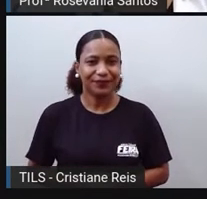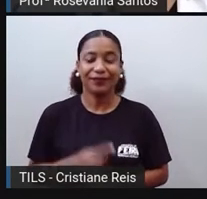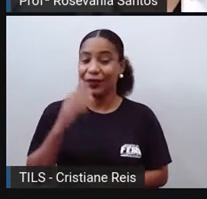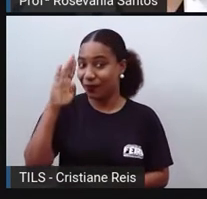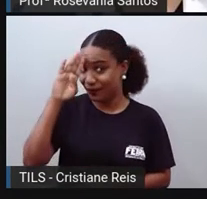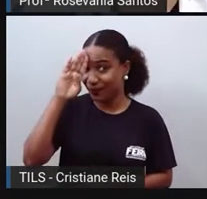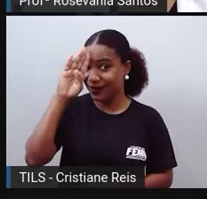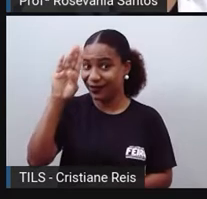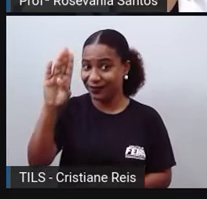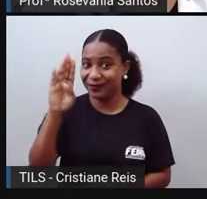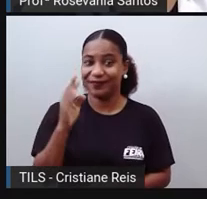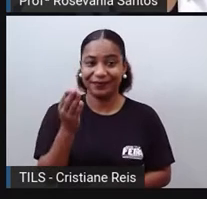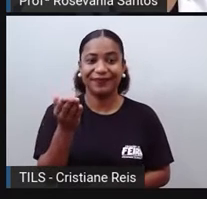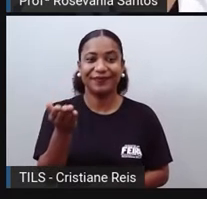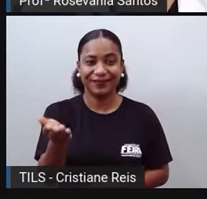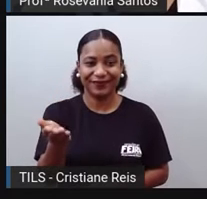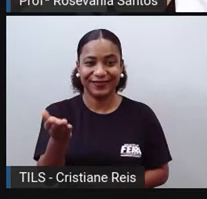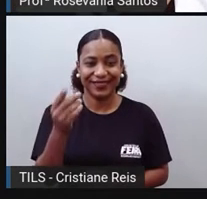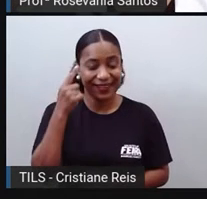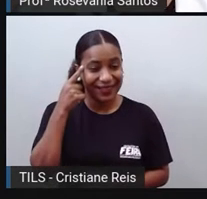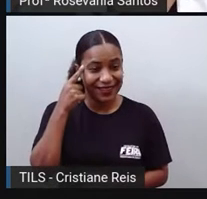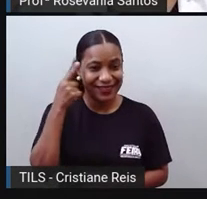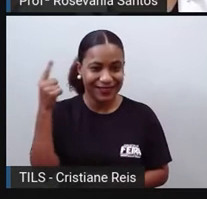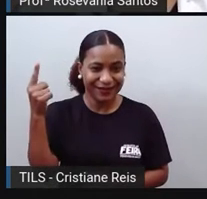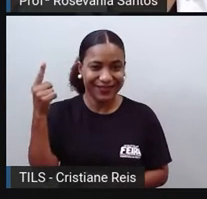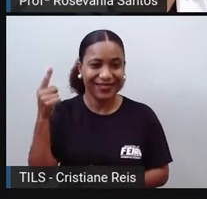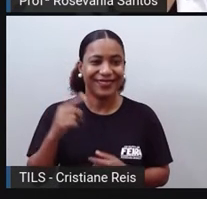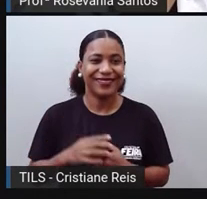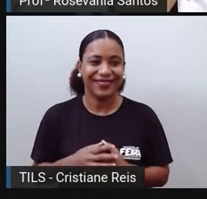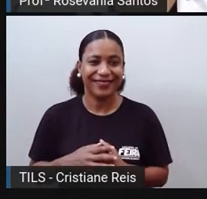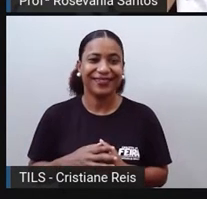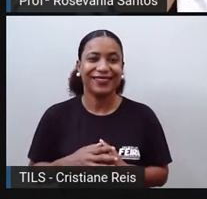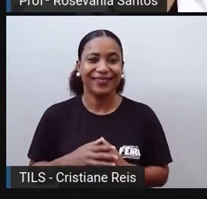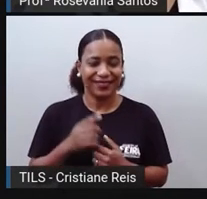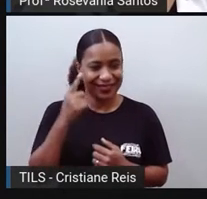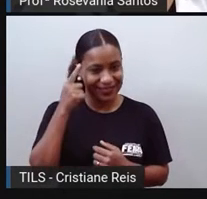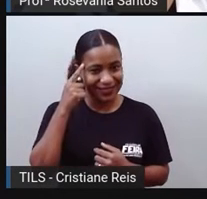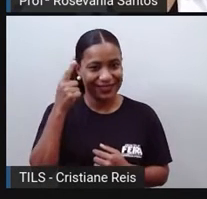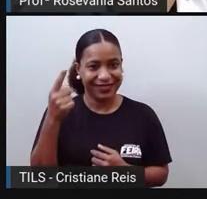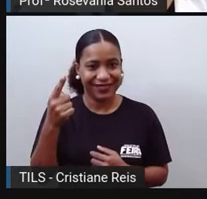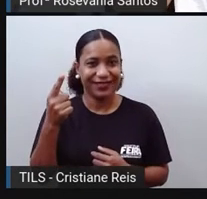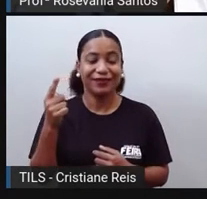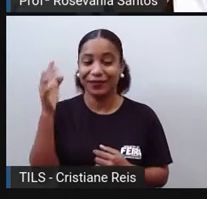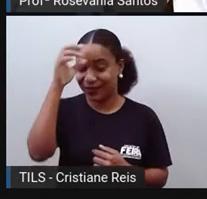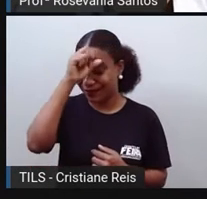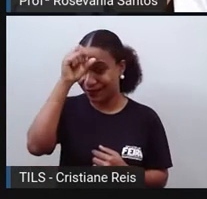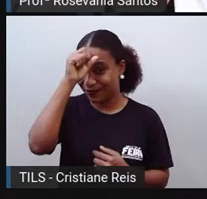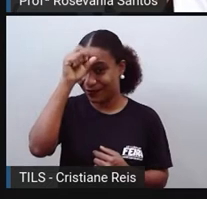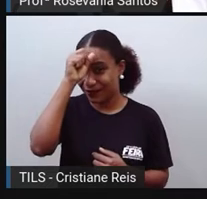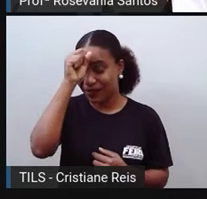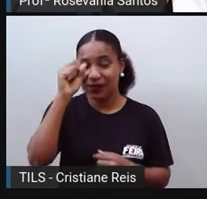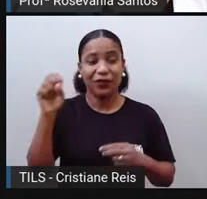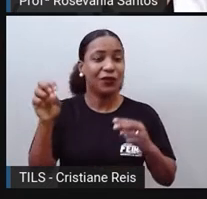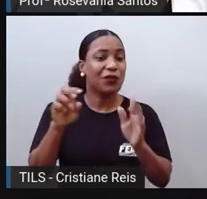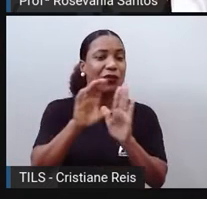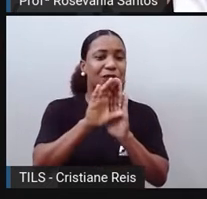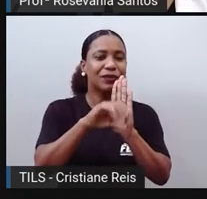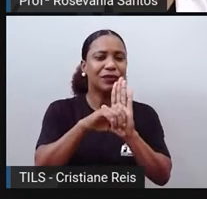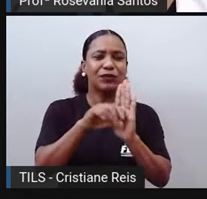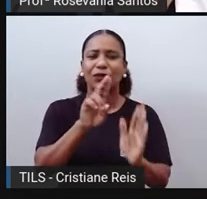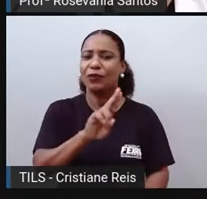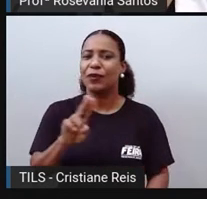faltar para a gente relembrar aí, para a gente, né? Seguir a aprendizagem é o conceito da própria